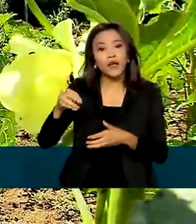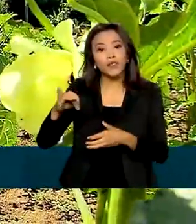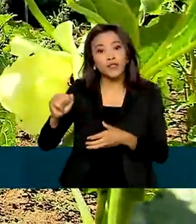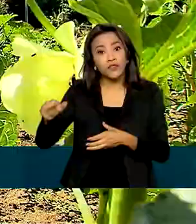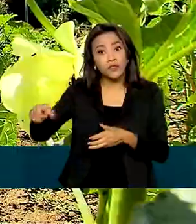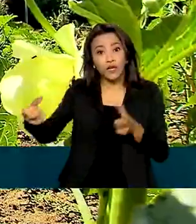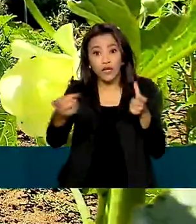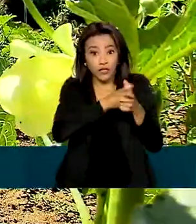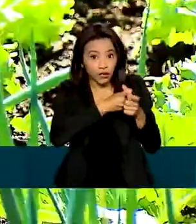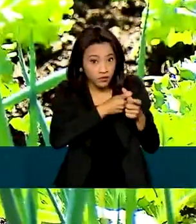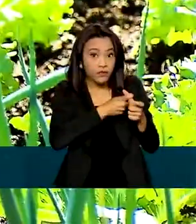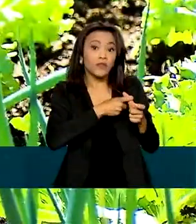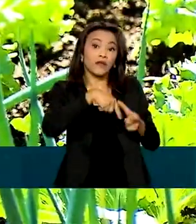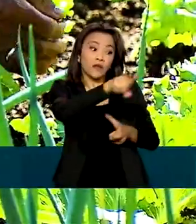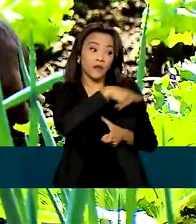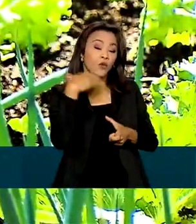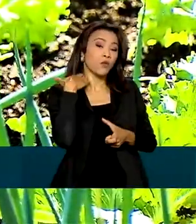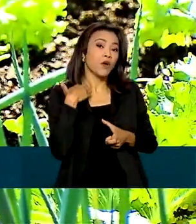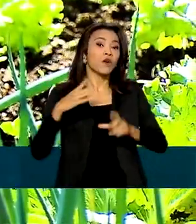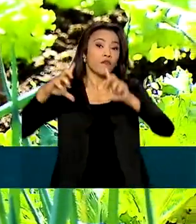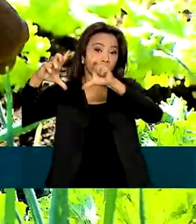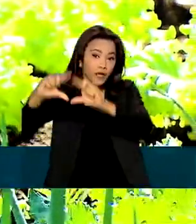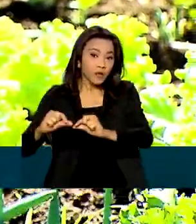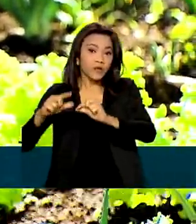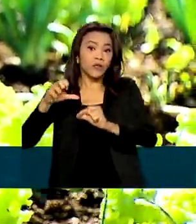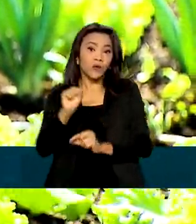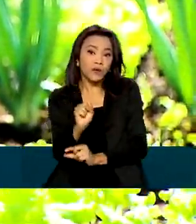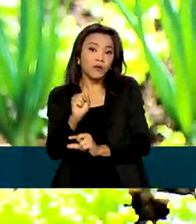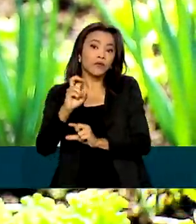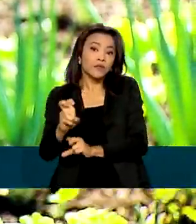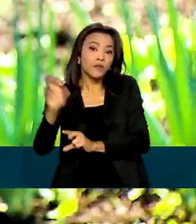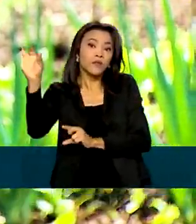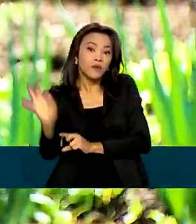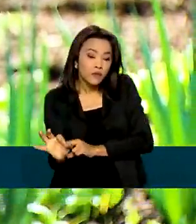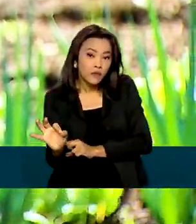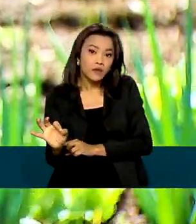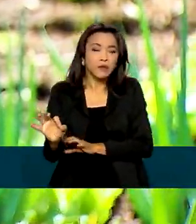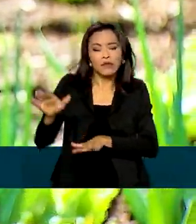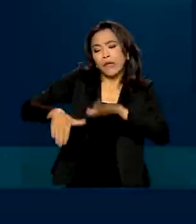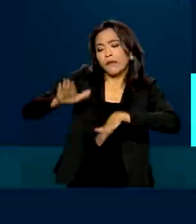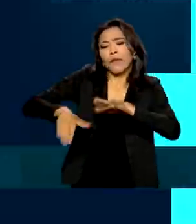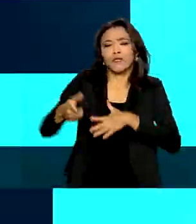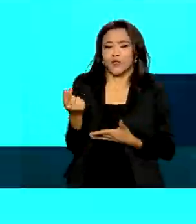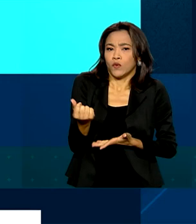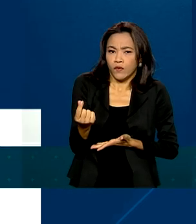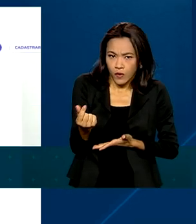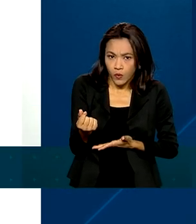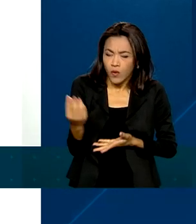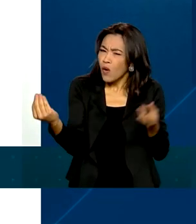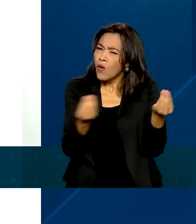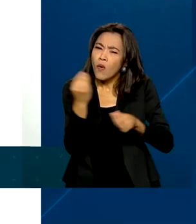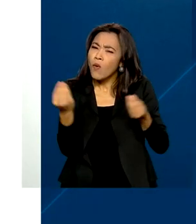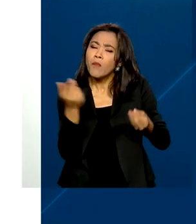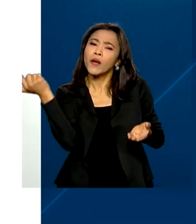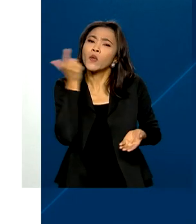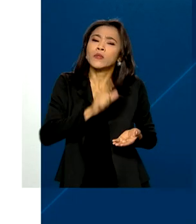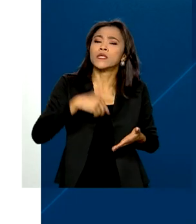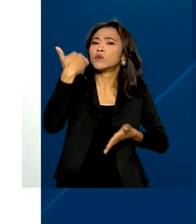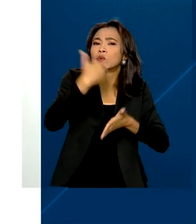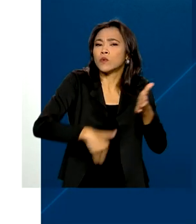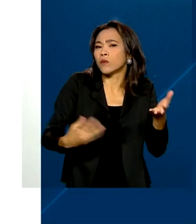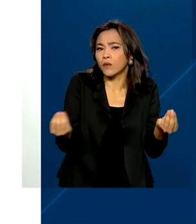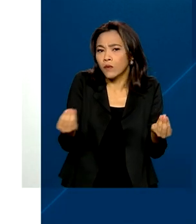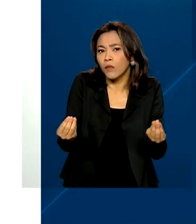montante será reduzido em 85%, independentemente do valor. Para aderir aos descontos, é